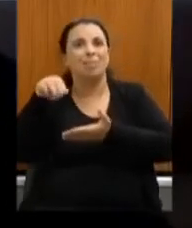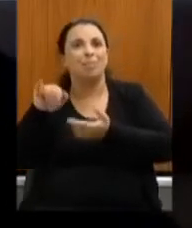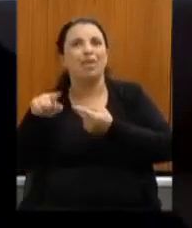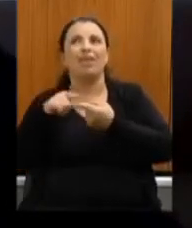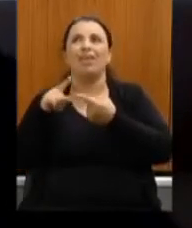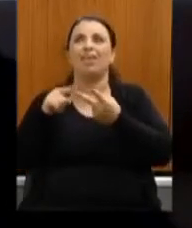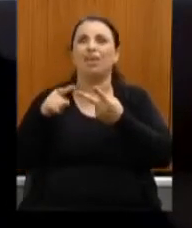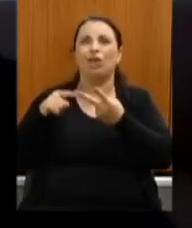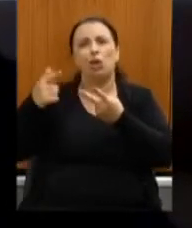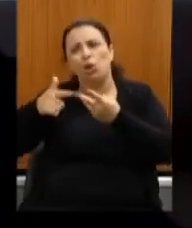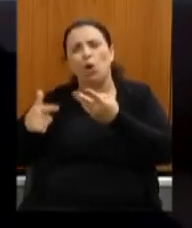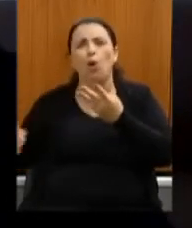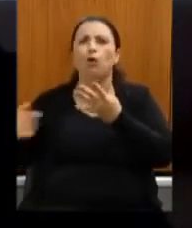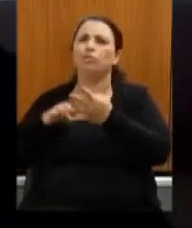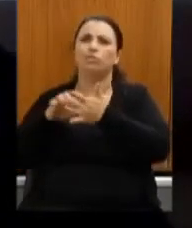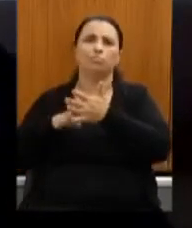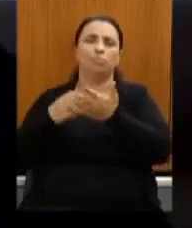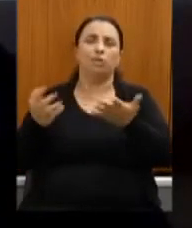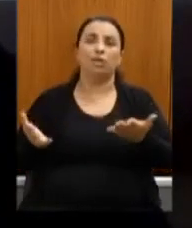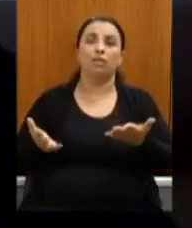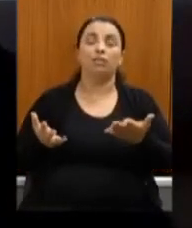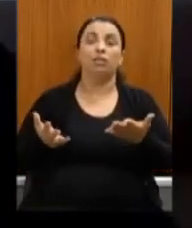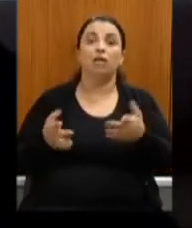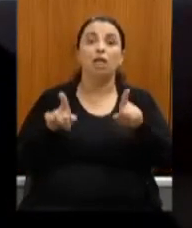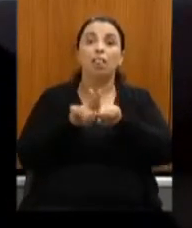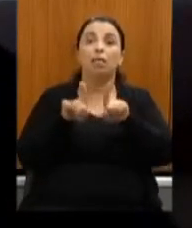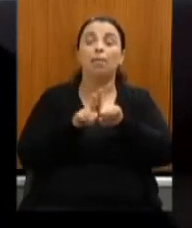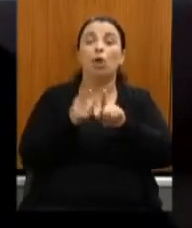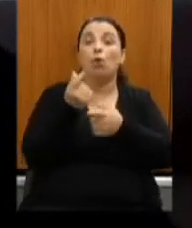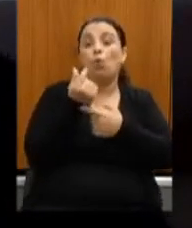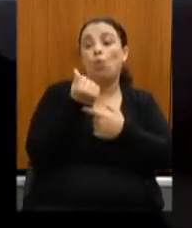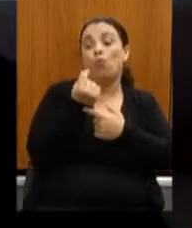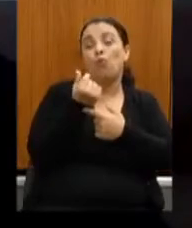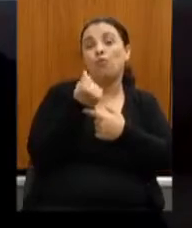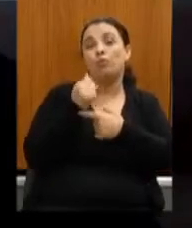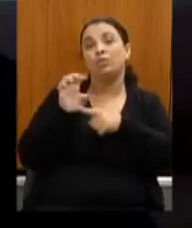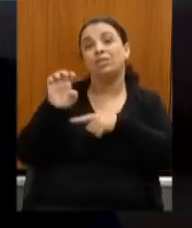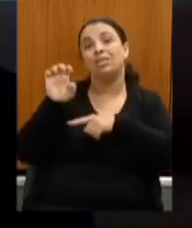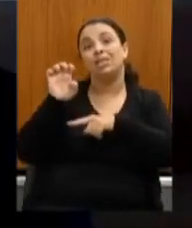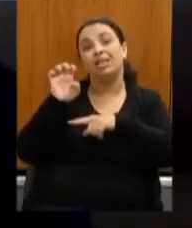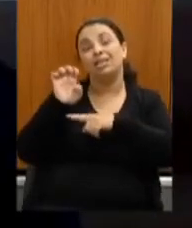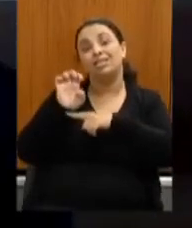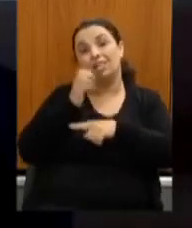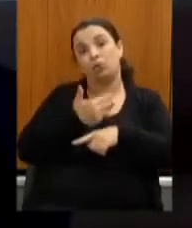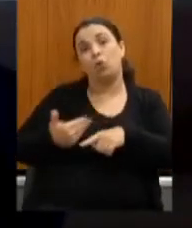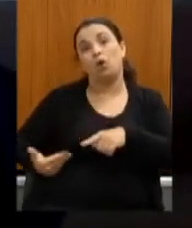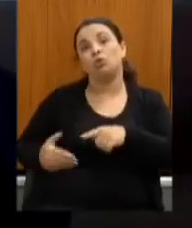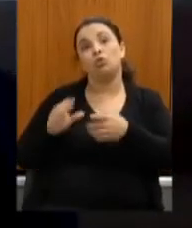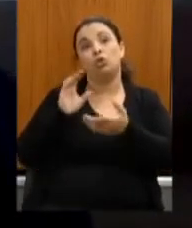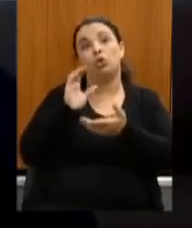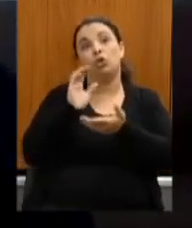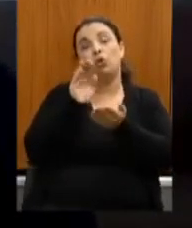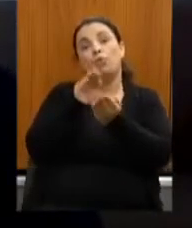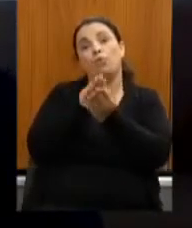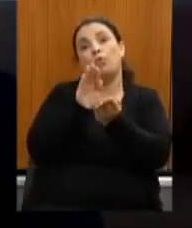socialmente e a própria o próprio fundo estadual de cultura quando as empresas fazem